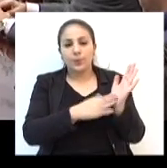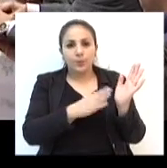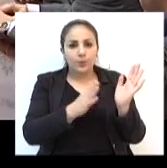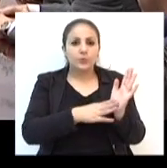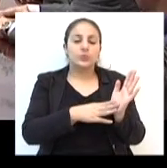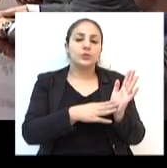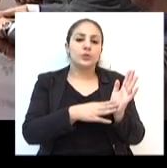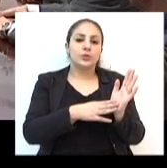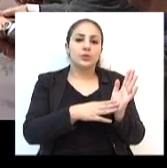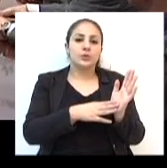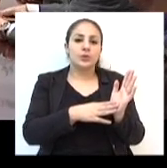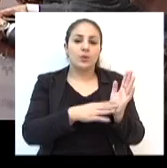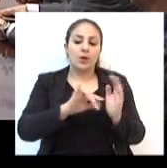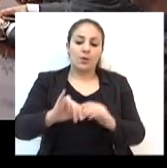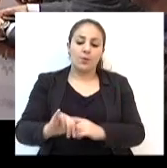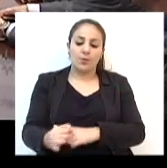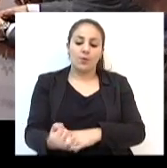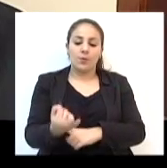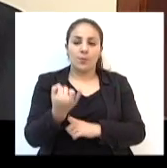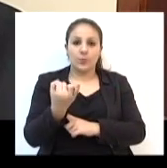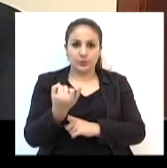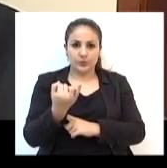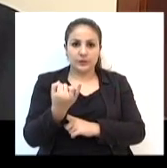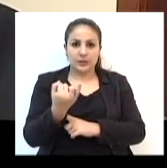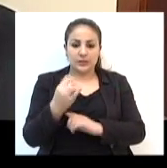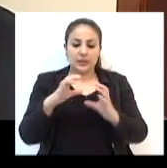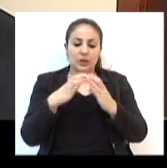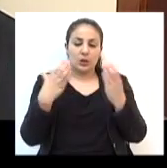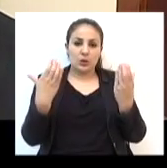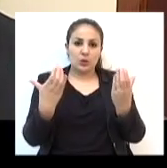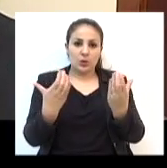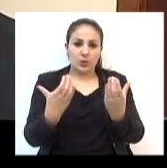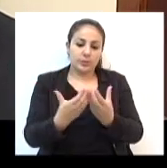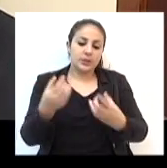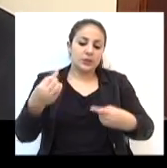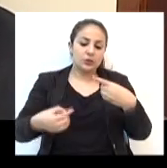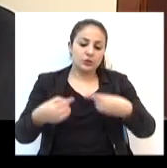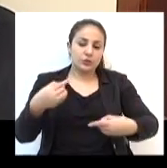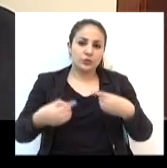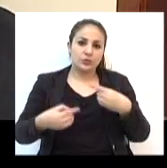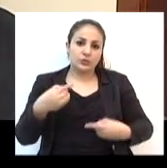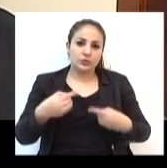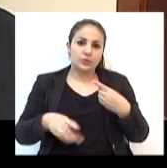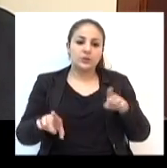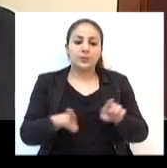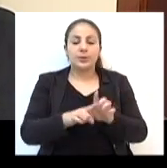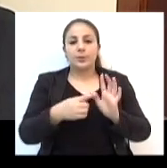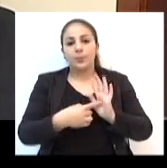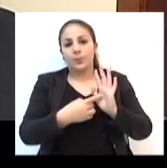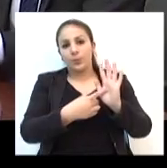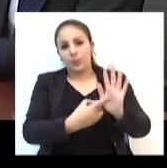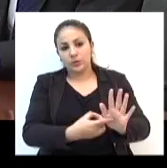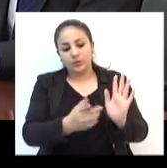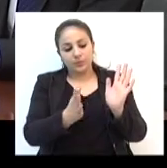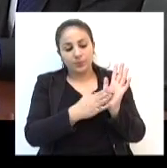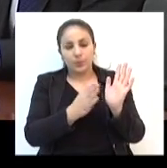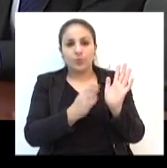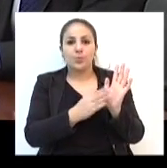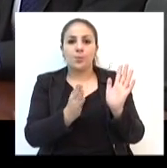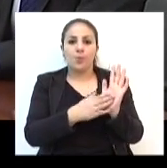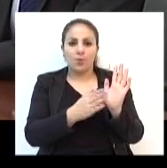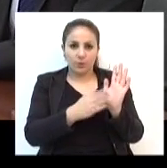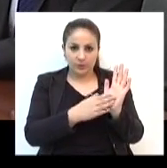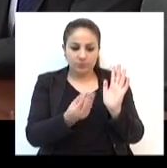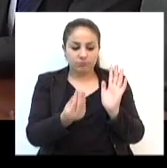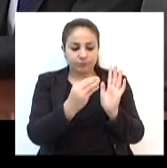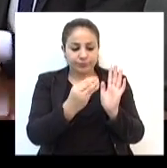ao Plano Municipal de Educação, a oportunidade da comunidade debater, discutir, apresentar propostas,